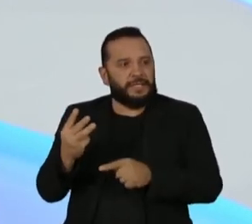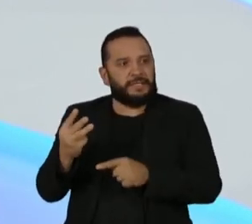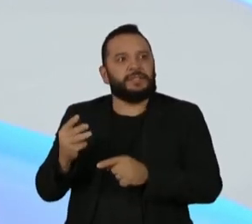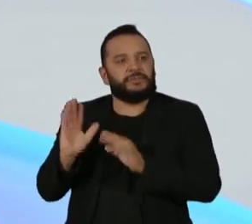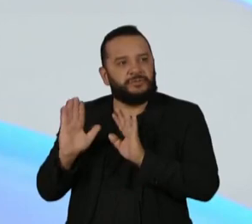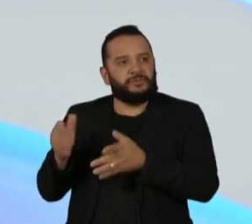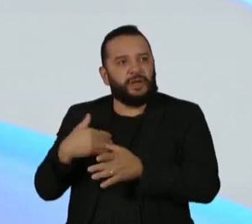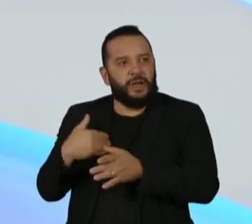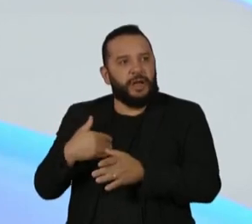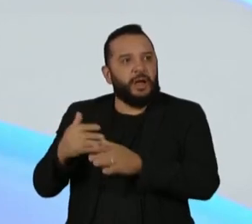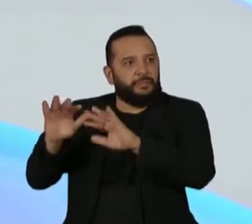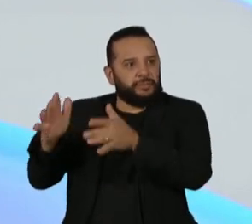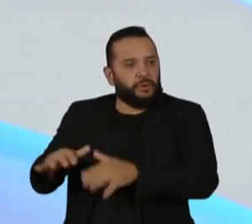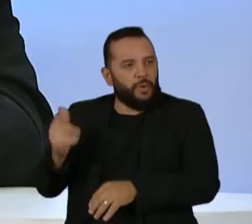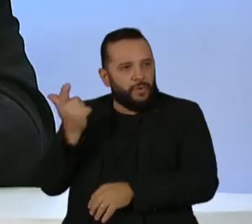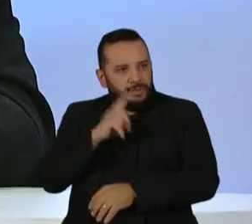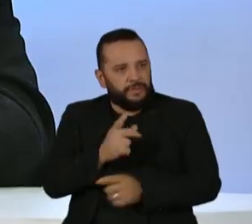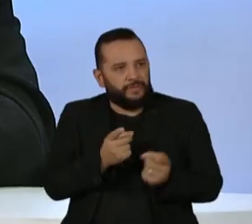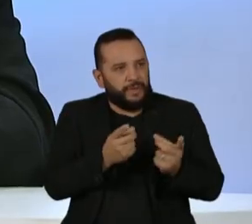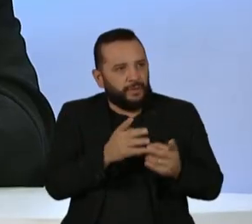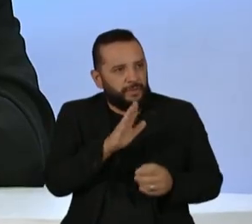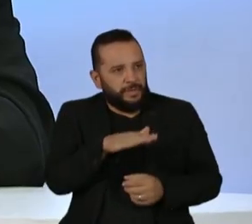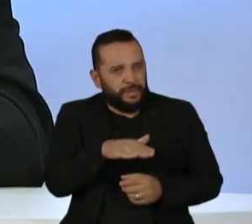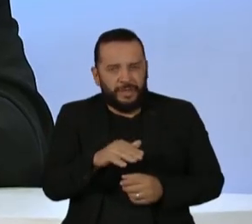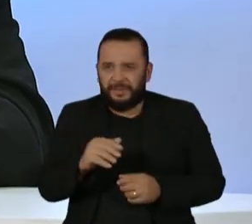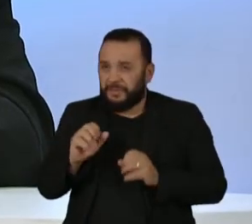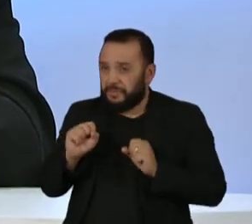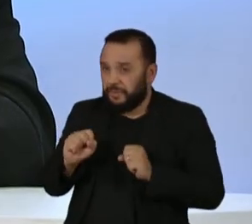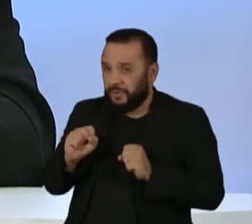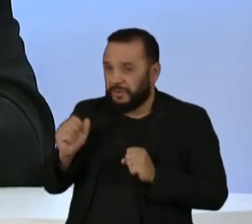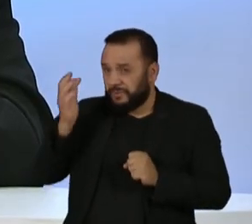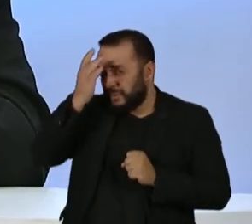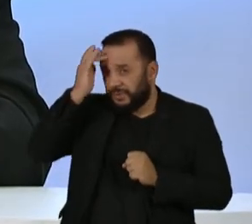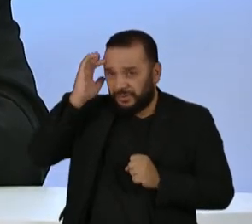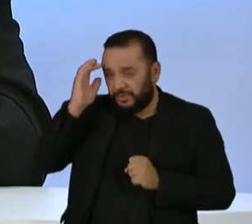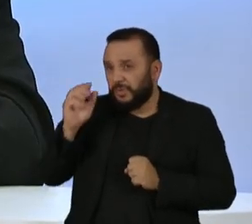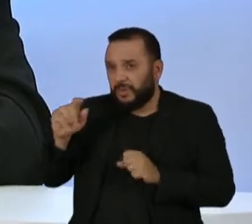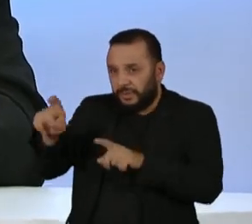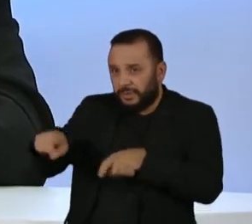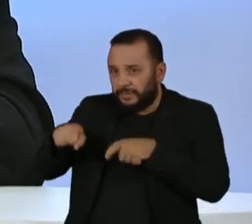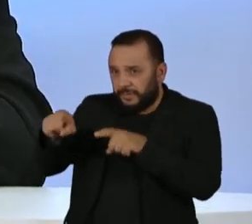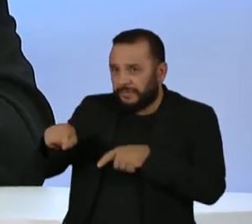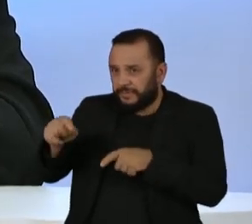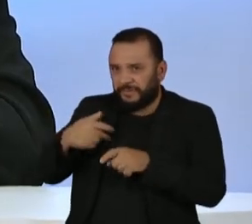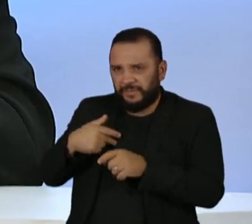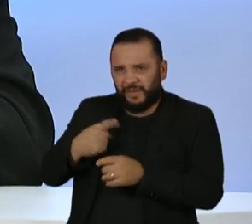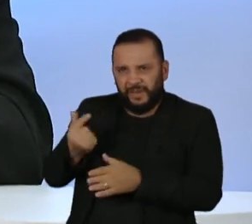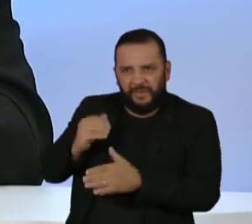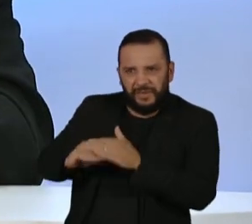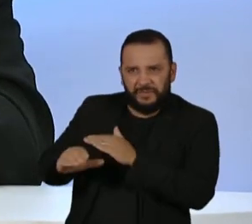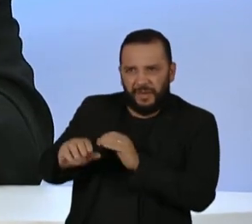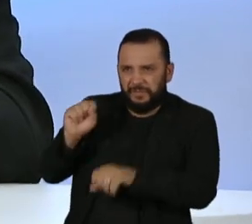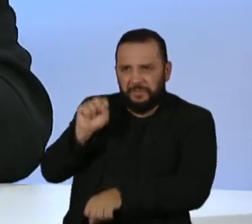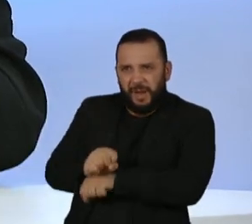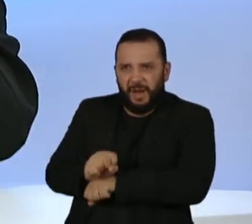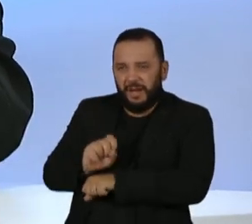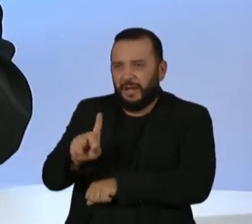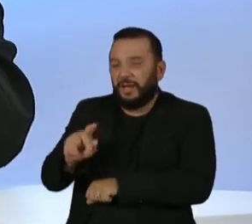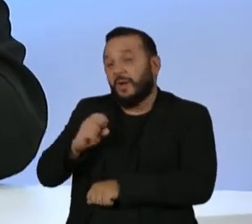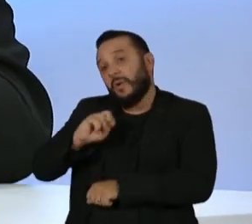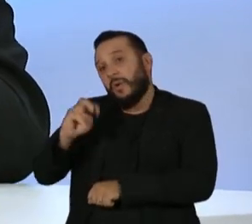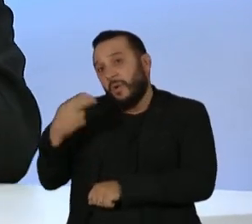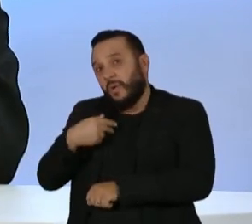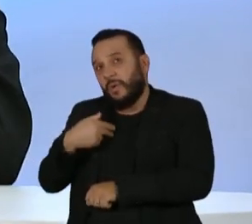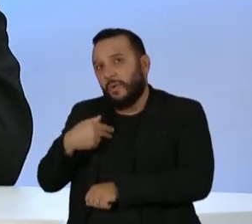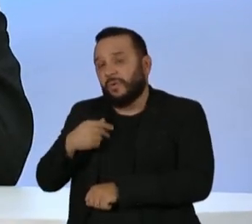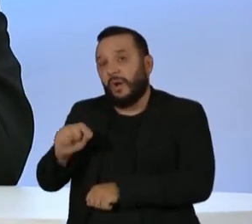oferecer garantia nacional de preço mínimo. Esse cenário pode inibir o produtor, de repente, a investir, pisar no freio de investimento ou, de repente, até aumentar